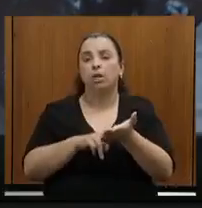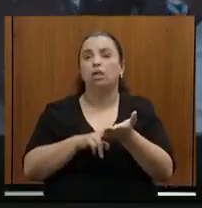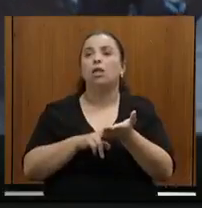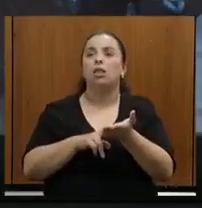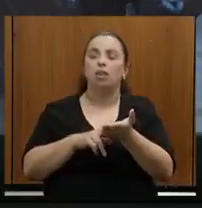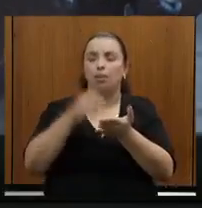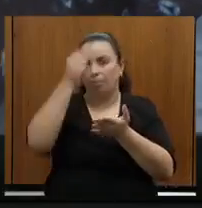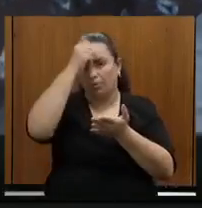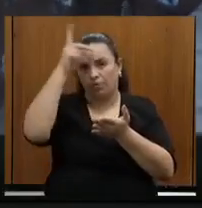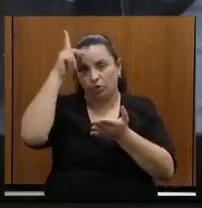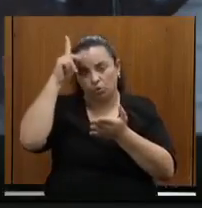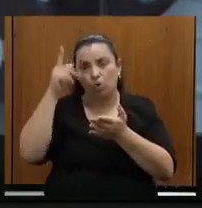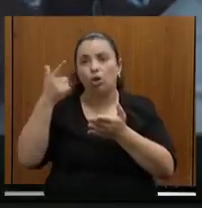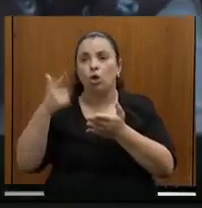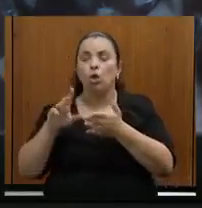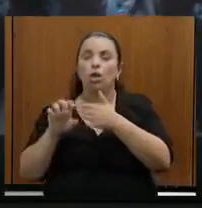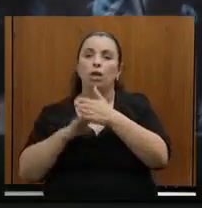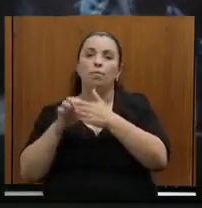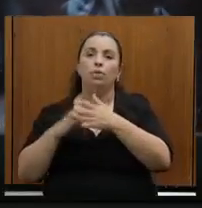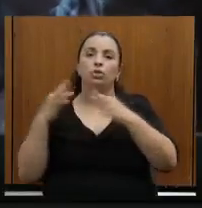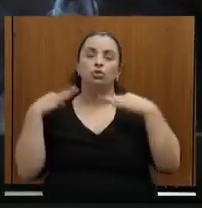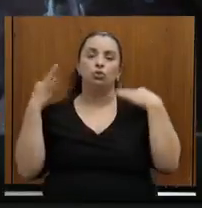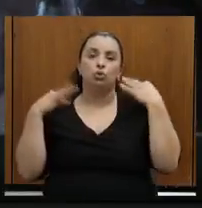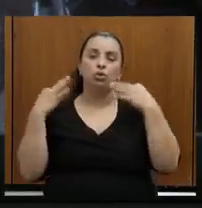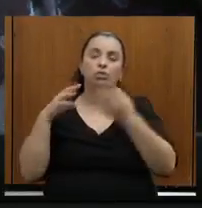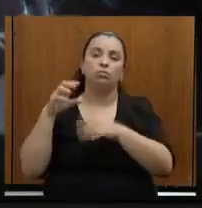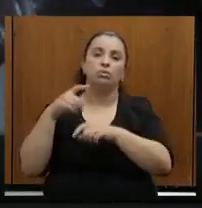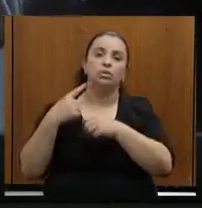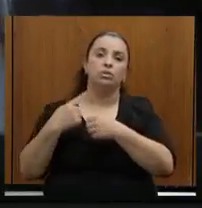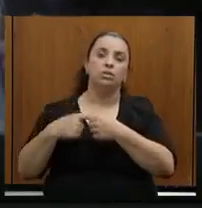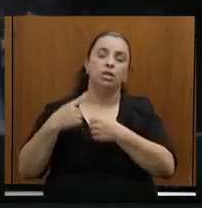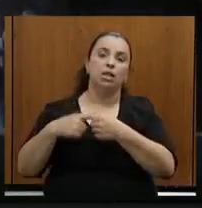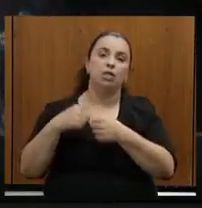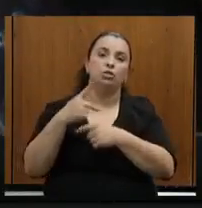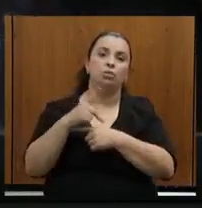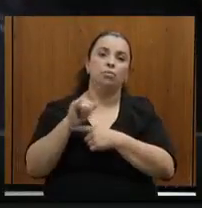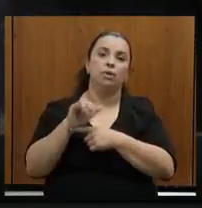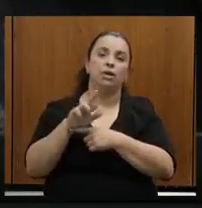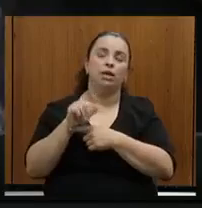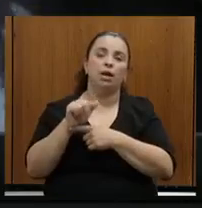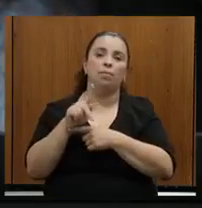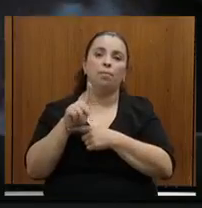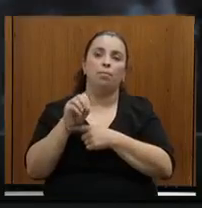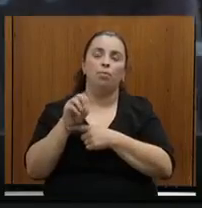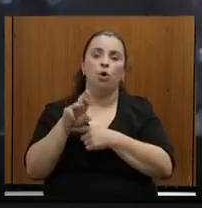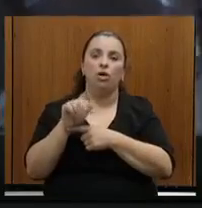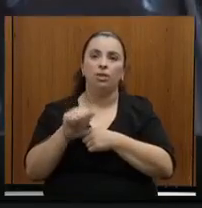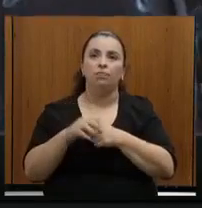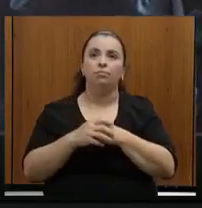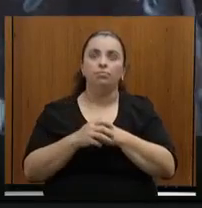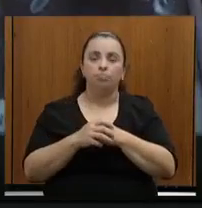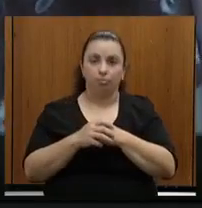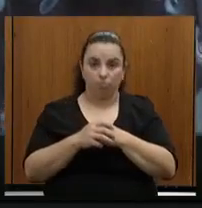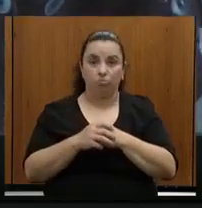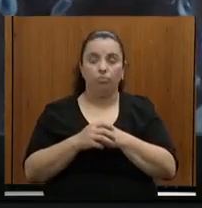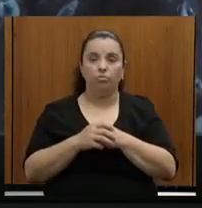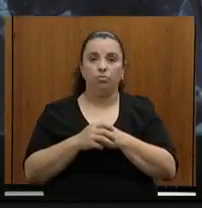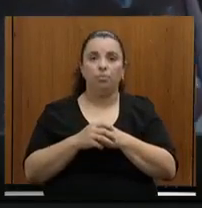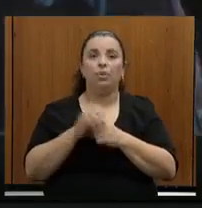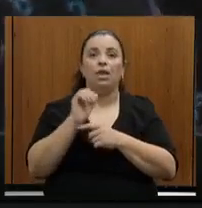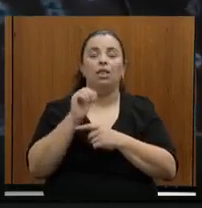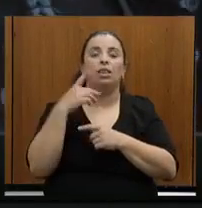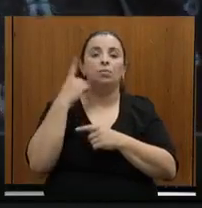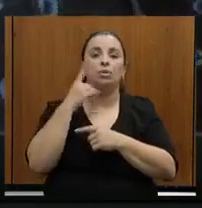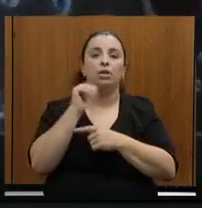Municipal de Turismo de Pirapora. Sala das Reuniões, 9 de dezembro de 2021, deputado André